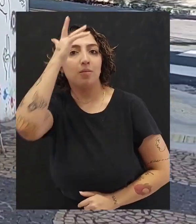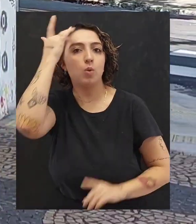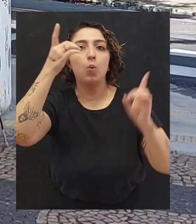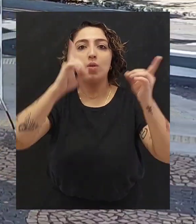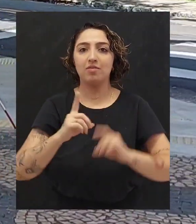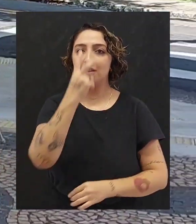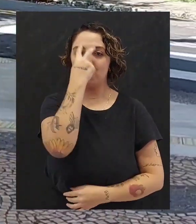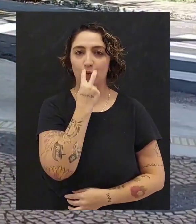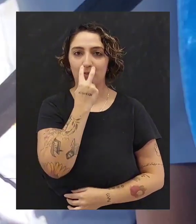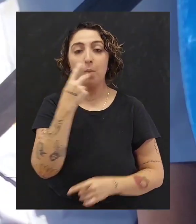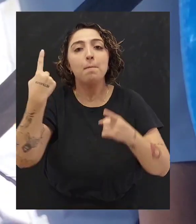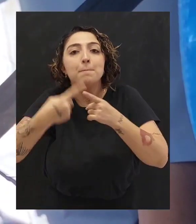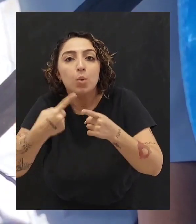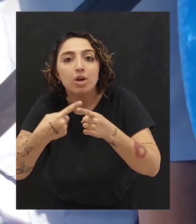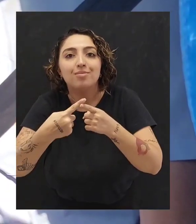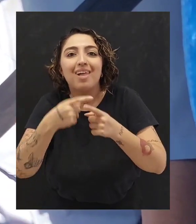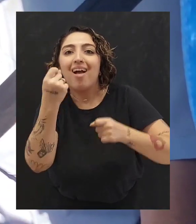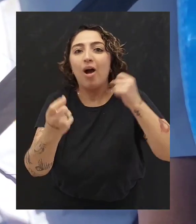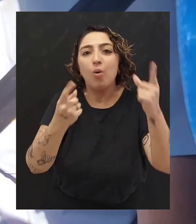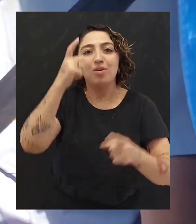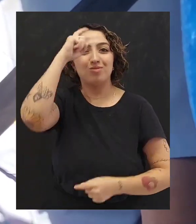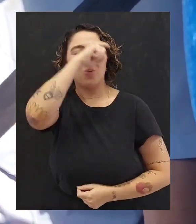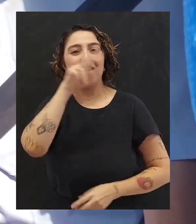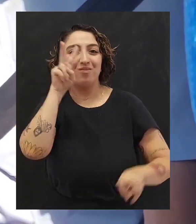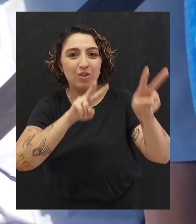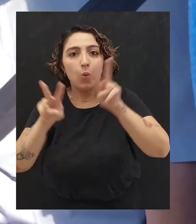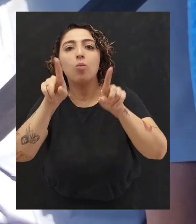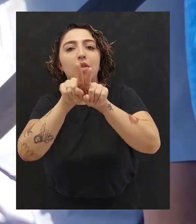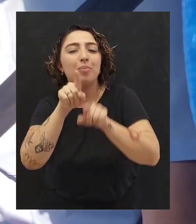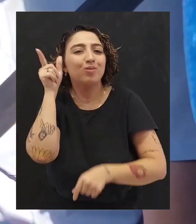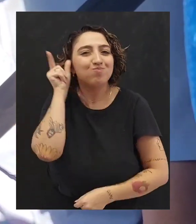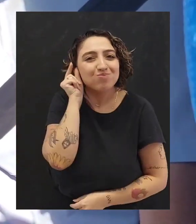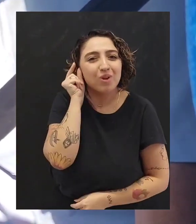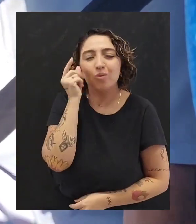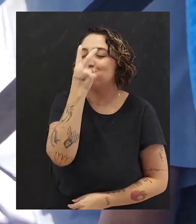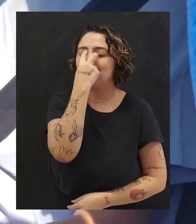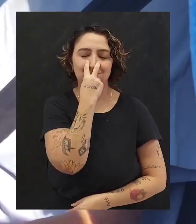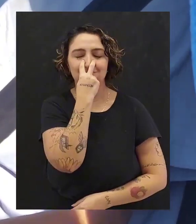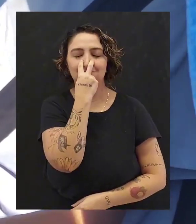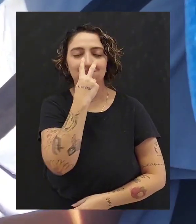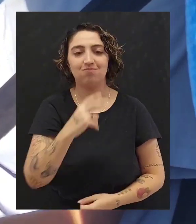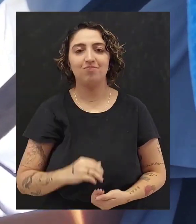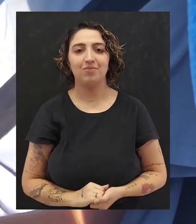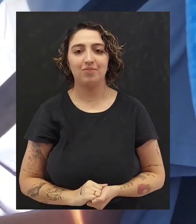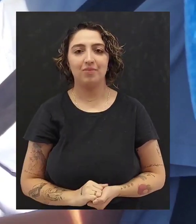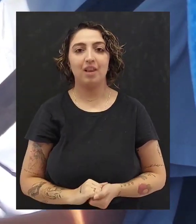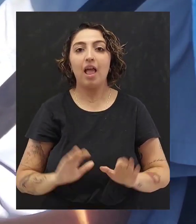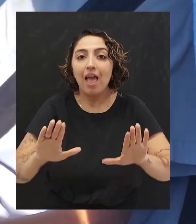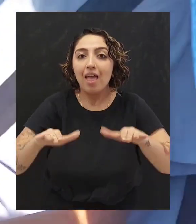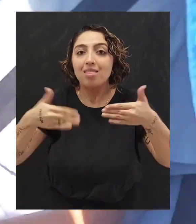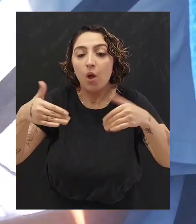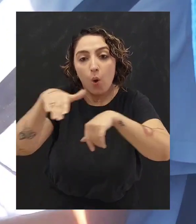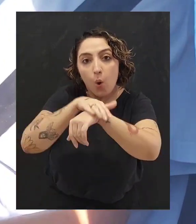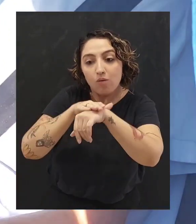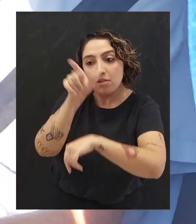pessoa com deficiência visual. Isso porque, além da dificuldade visual, ela também ouve pouco ou nada. Então,